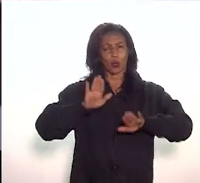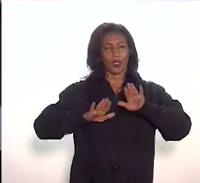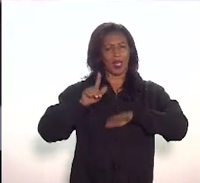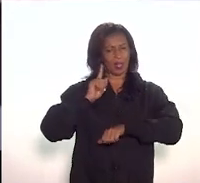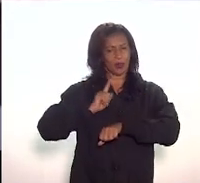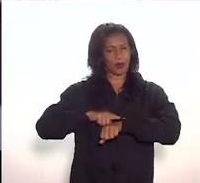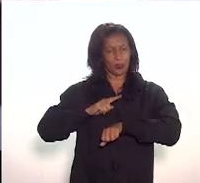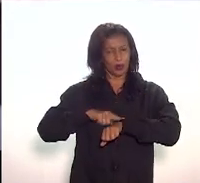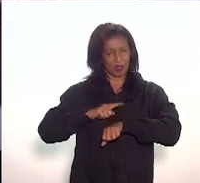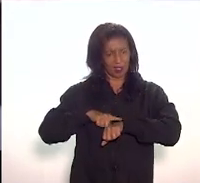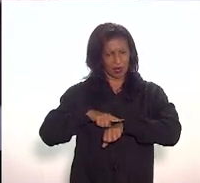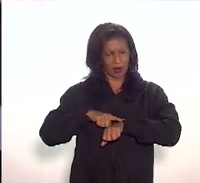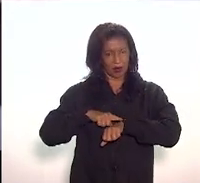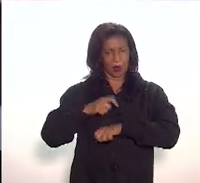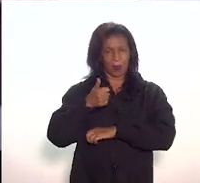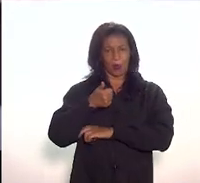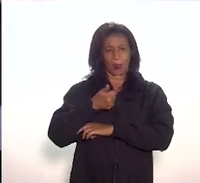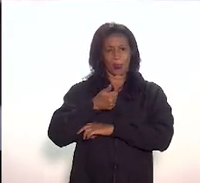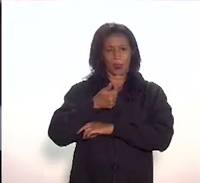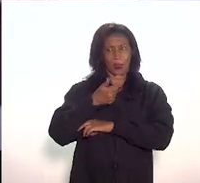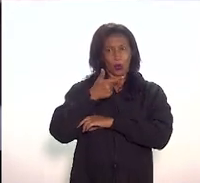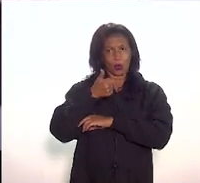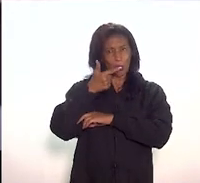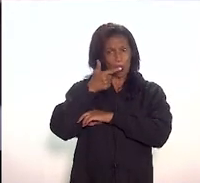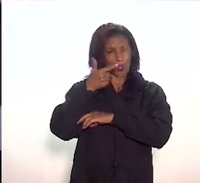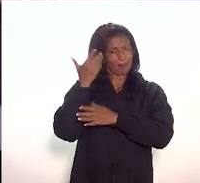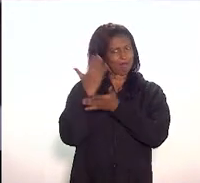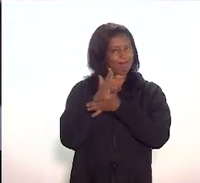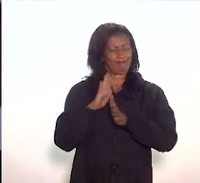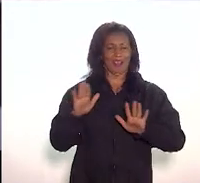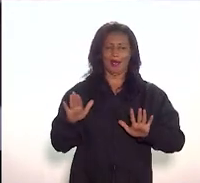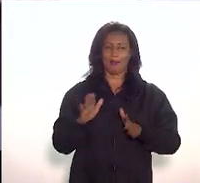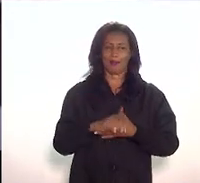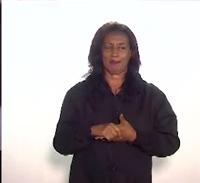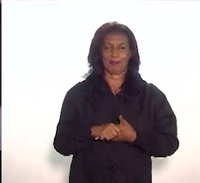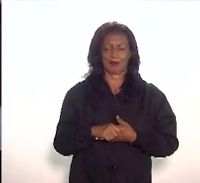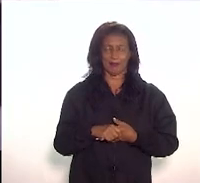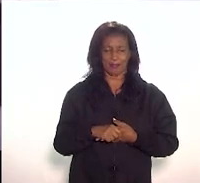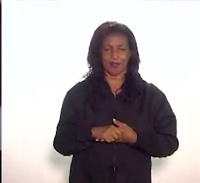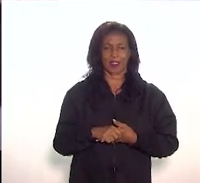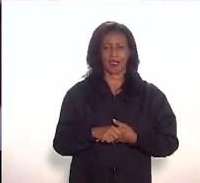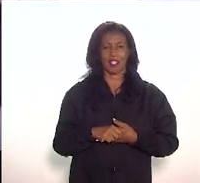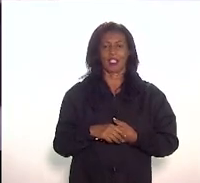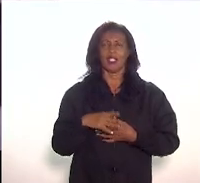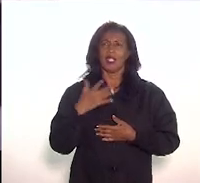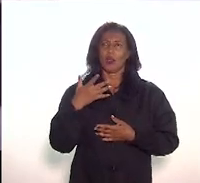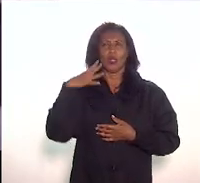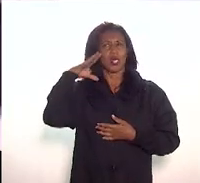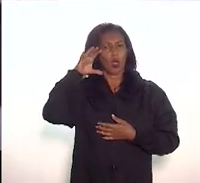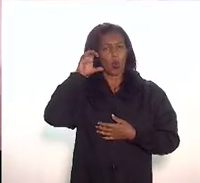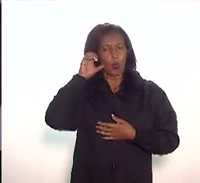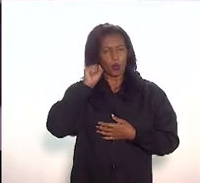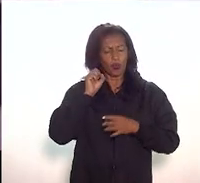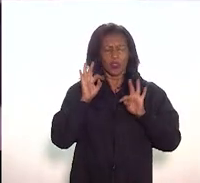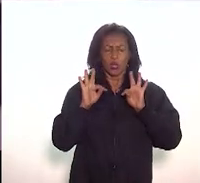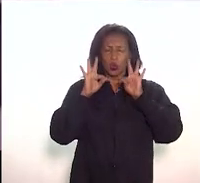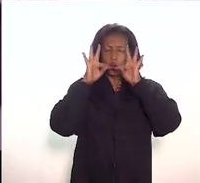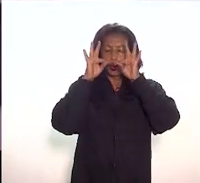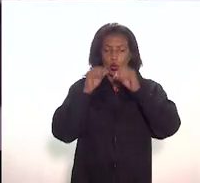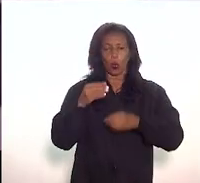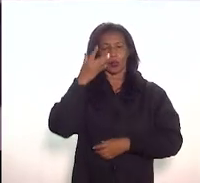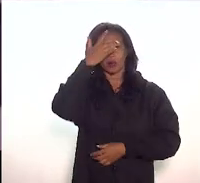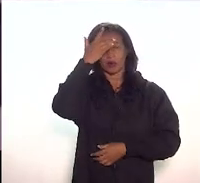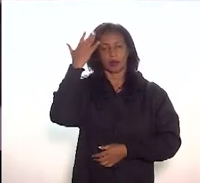tempo, porque 12 horas nós temos que encerrar, e aí gostaria pelo menos de ouvir todos os